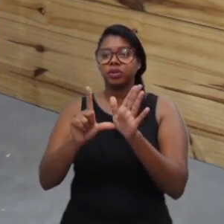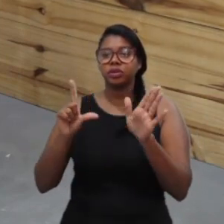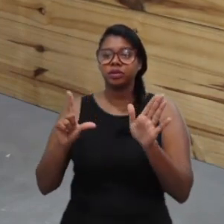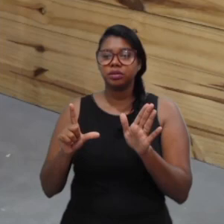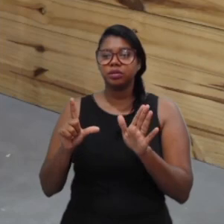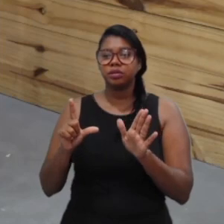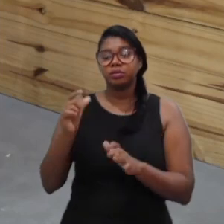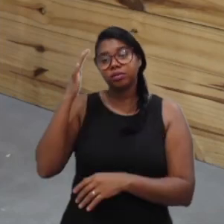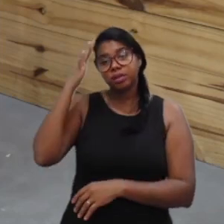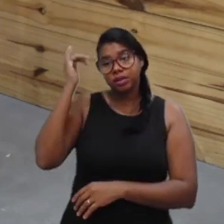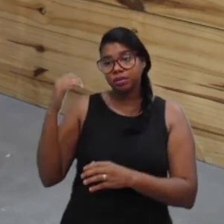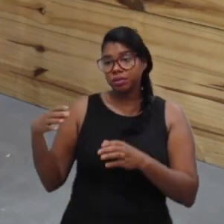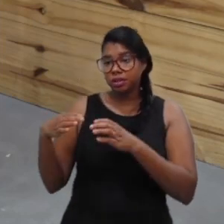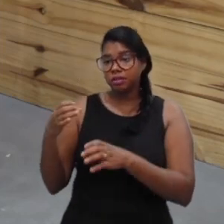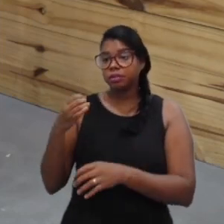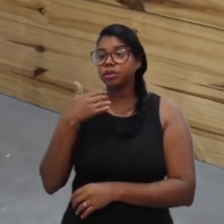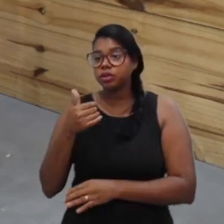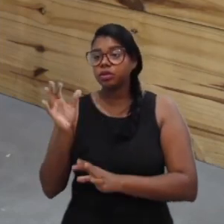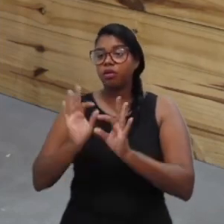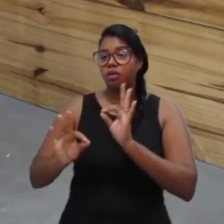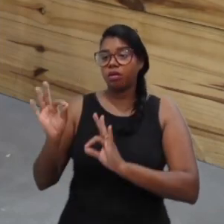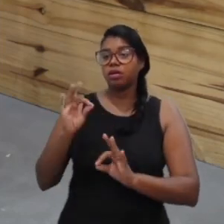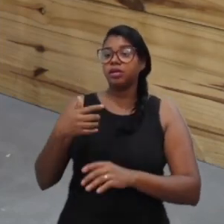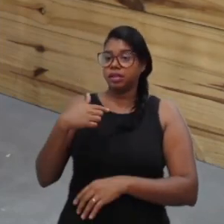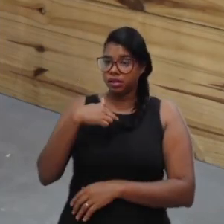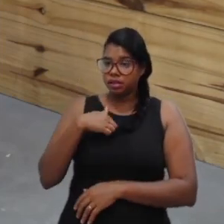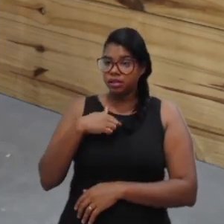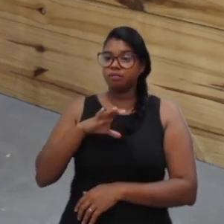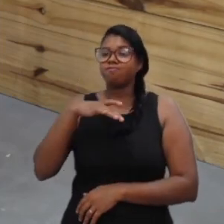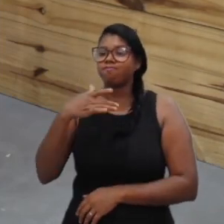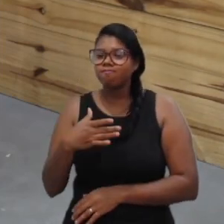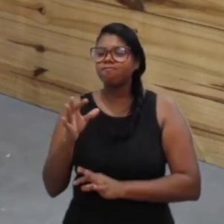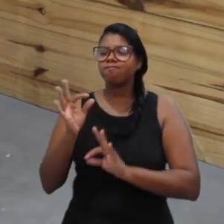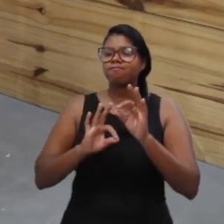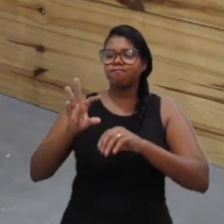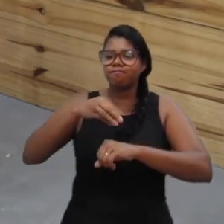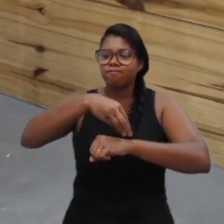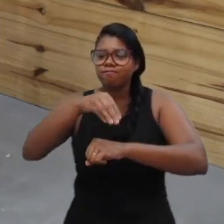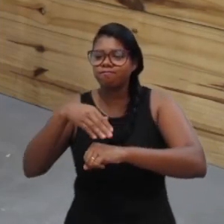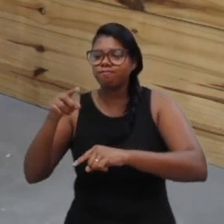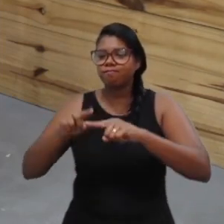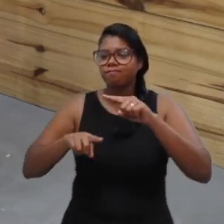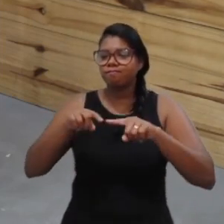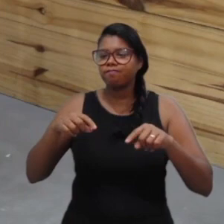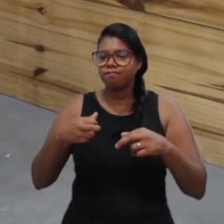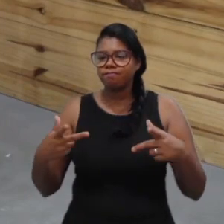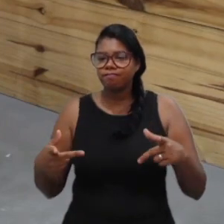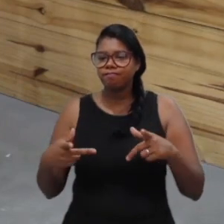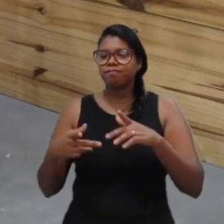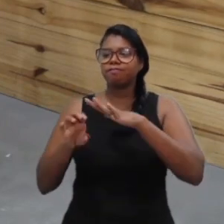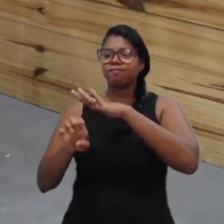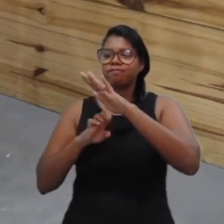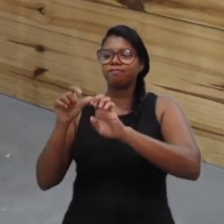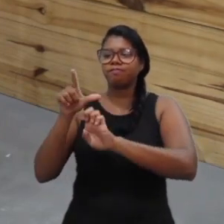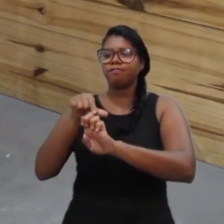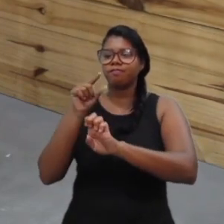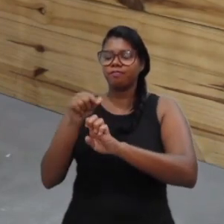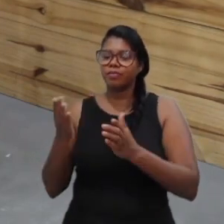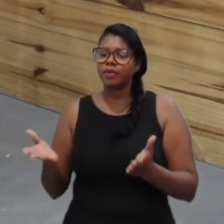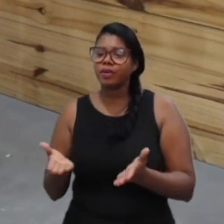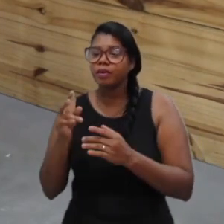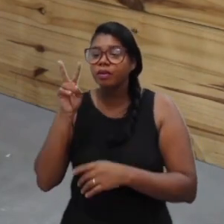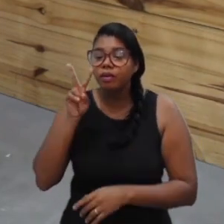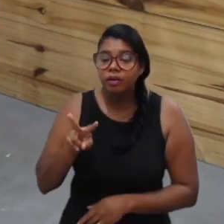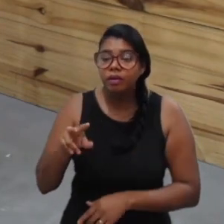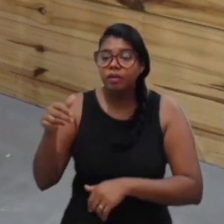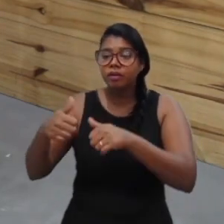preparada, se eu estou preparada e de que forma isso será distribuído, como bem a professora falou. Eu vou ter que acompanhar, porque, sem acompanhar,